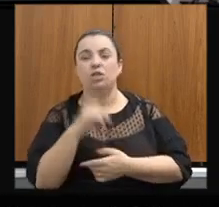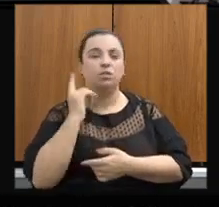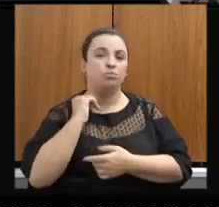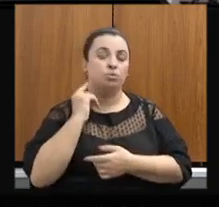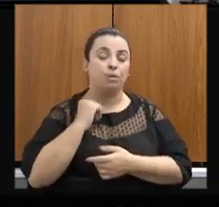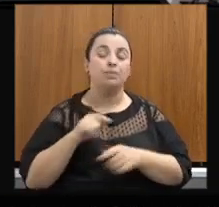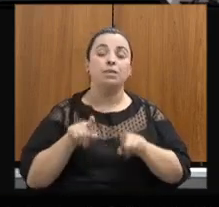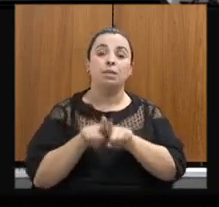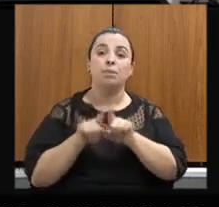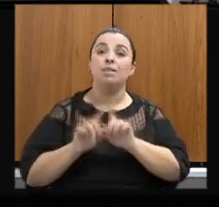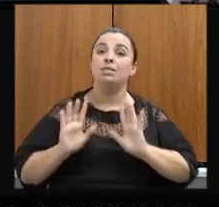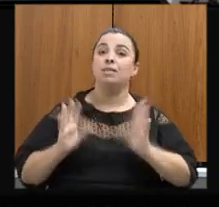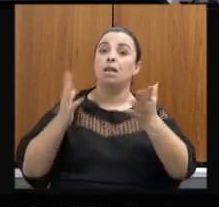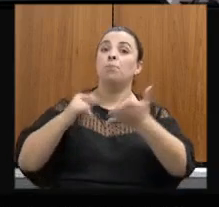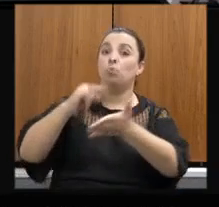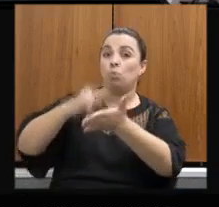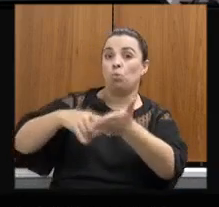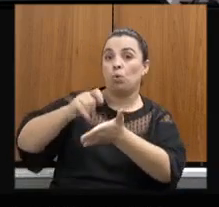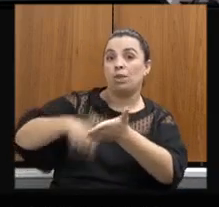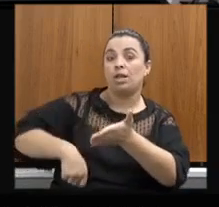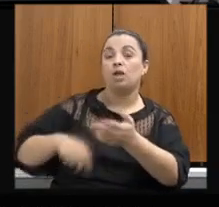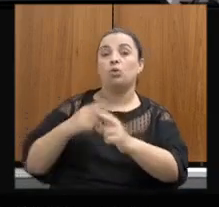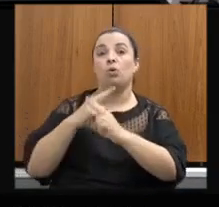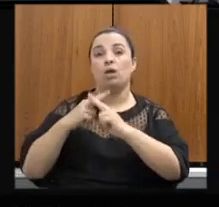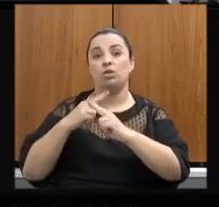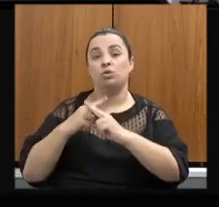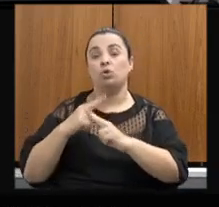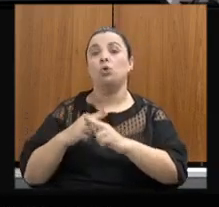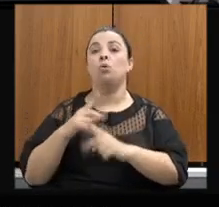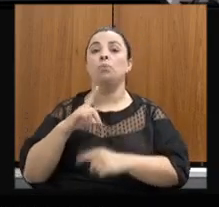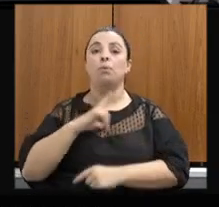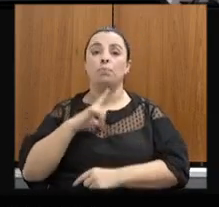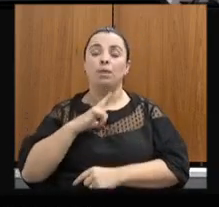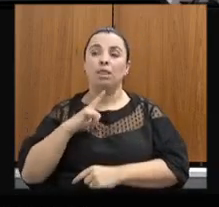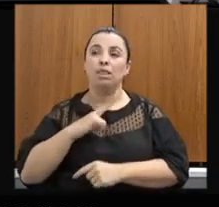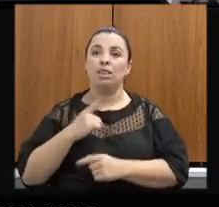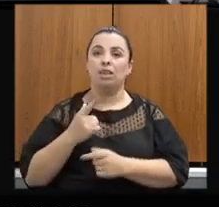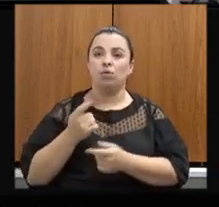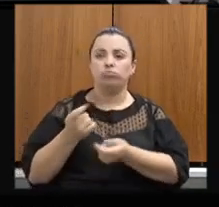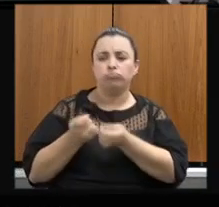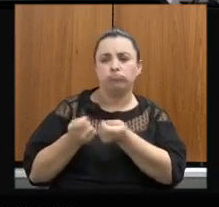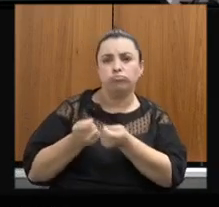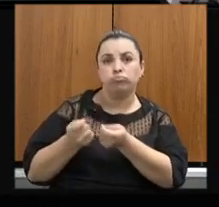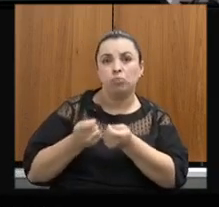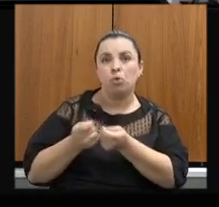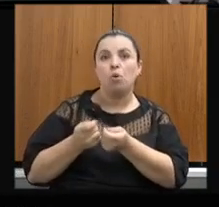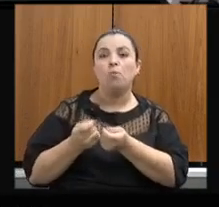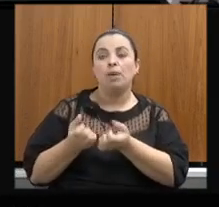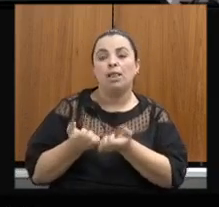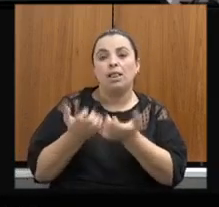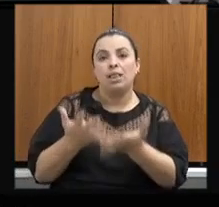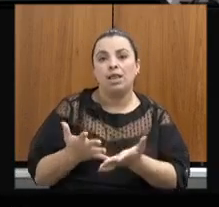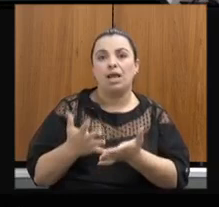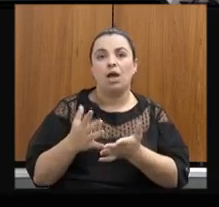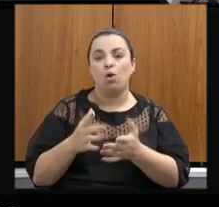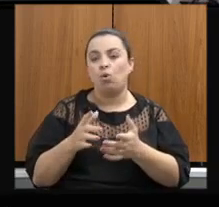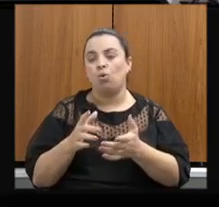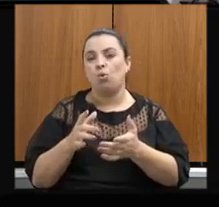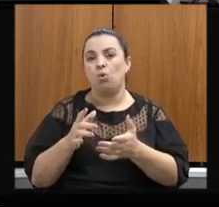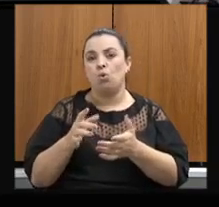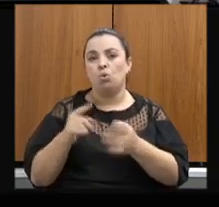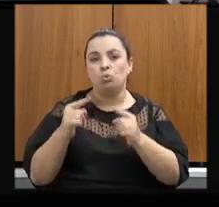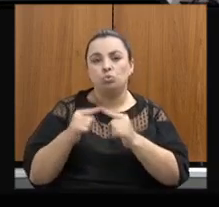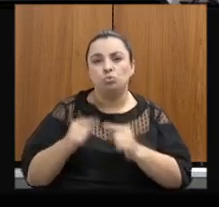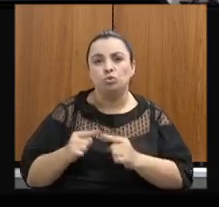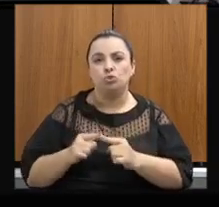celebração do contrato com a Caixa Econômica para a modelagem da concessão de resíduos sólidos urbanos. Hoje existe um consórcio